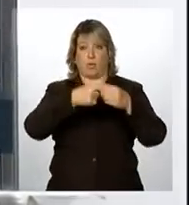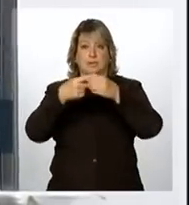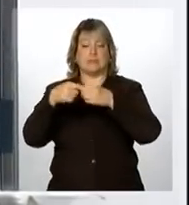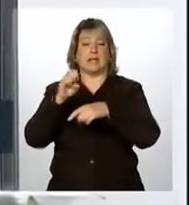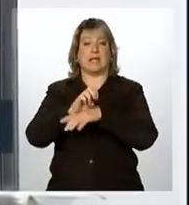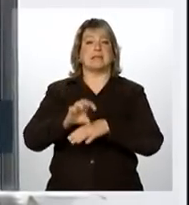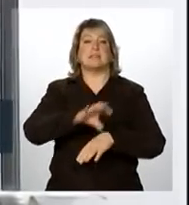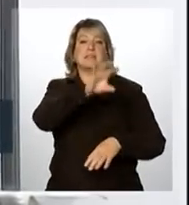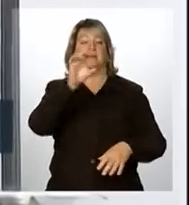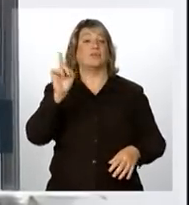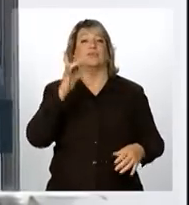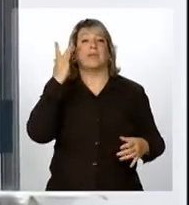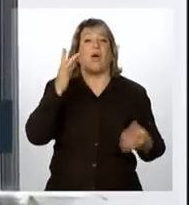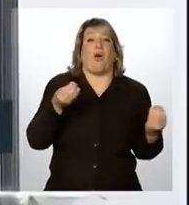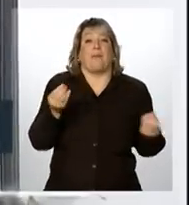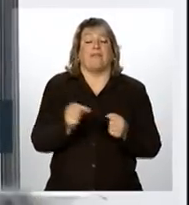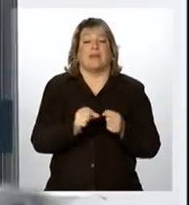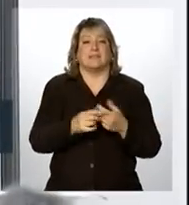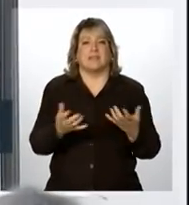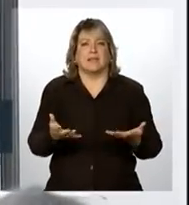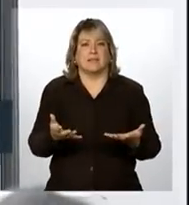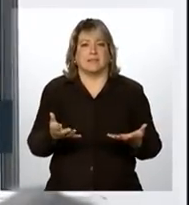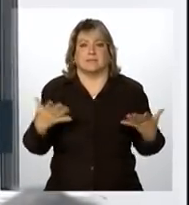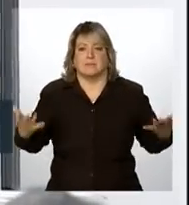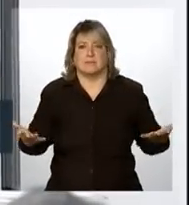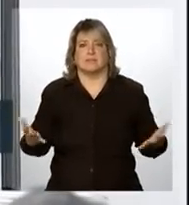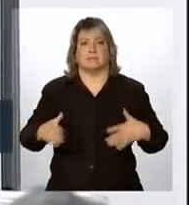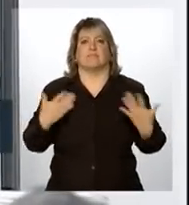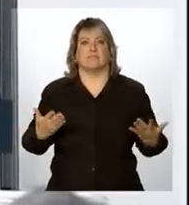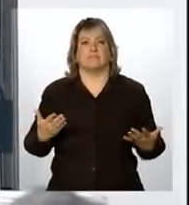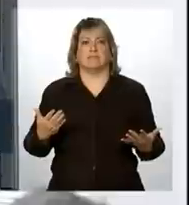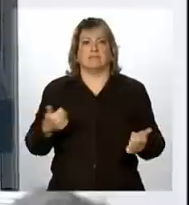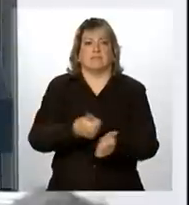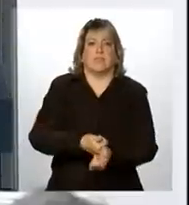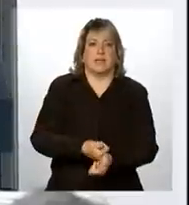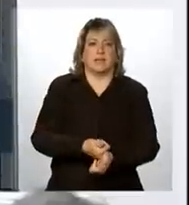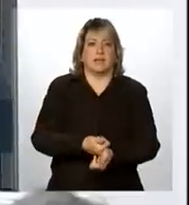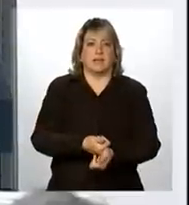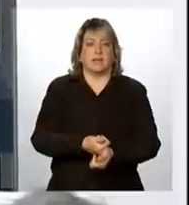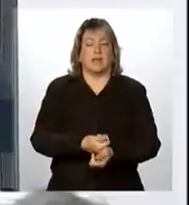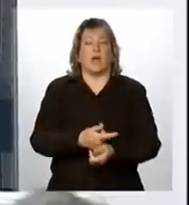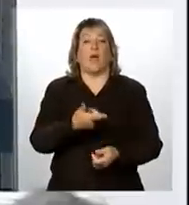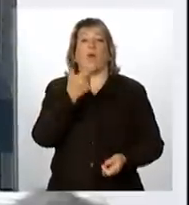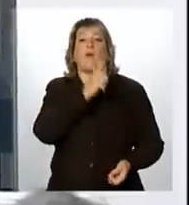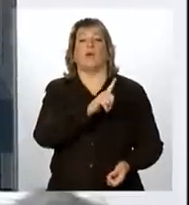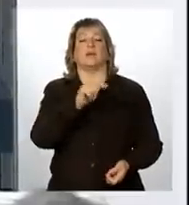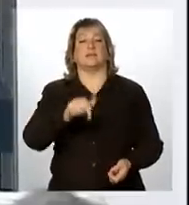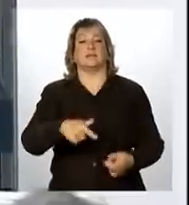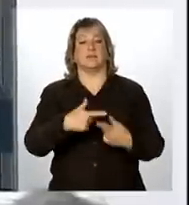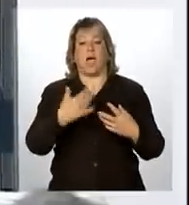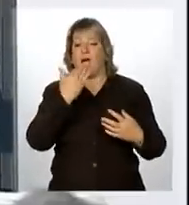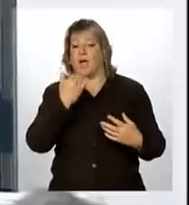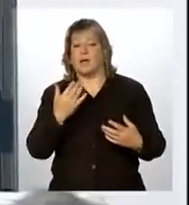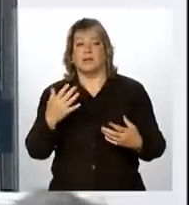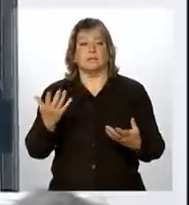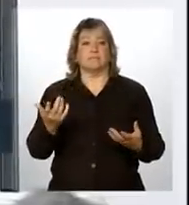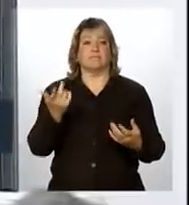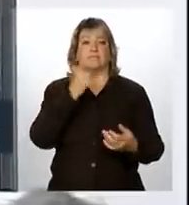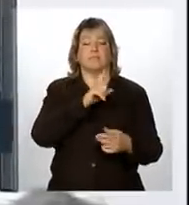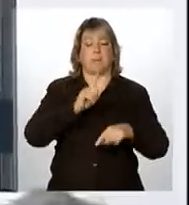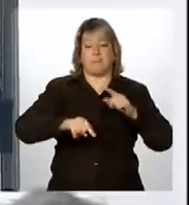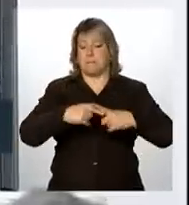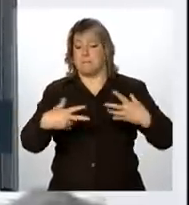sabiam como proceder ou tinham dificuldades como proceder para adquirir esses alimentos ou esses